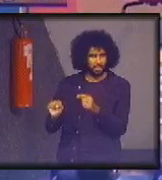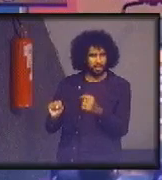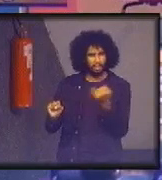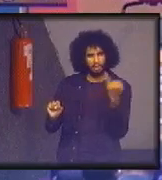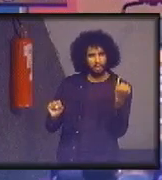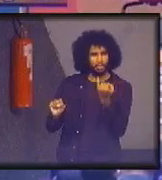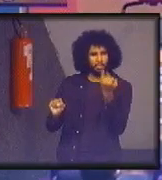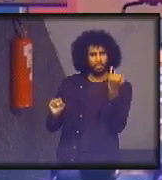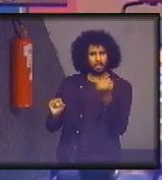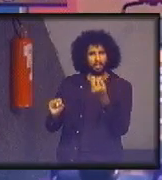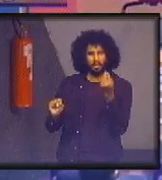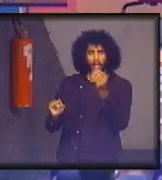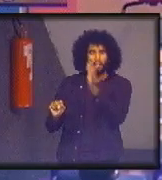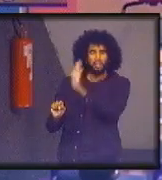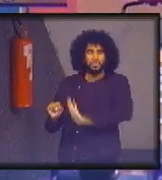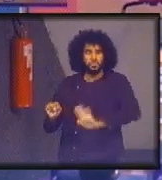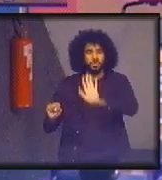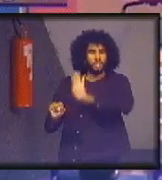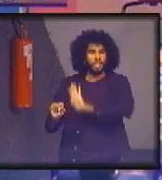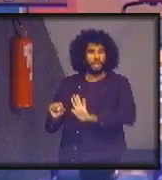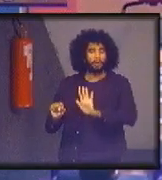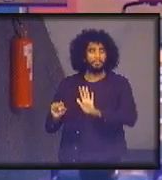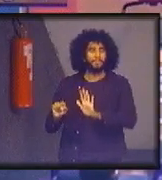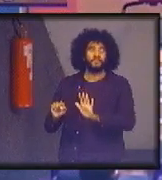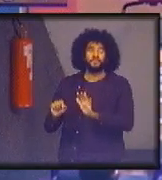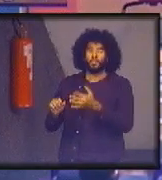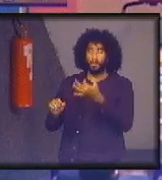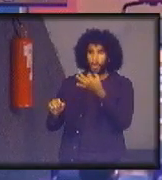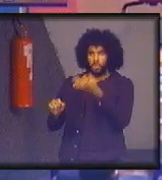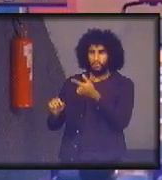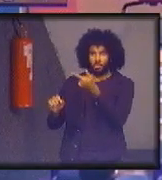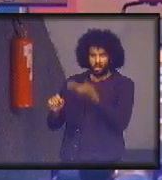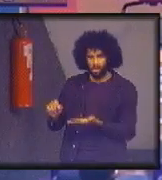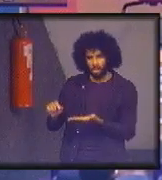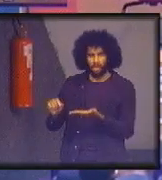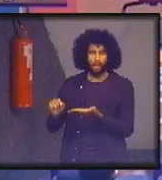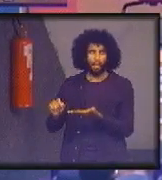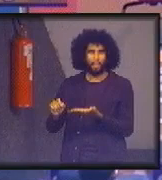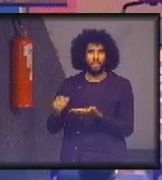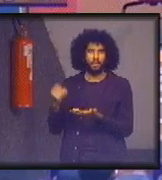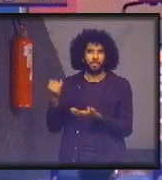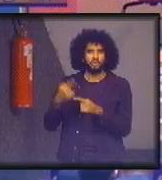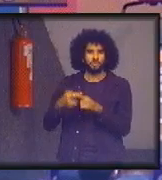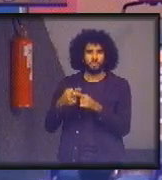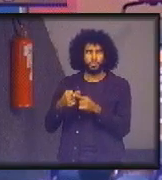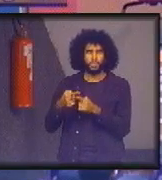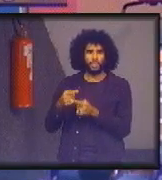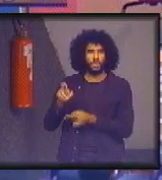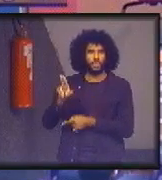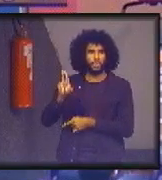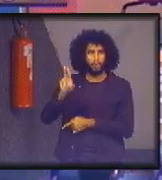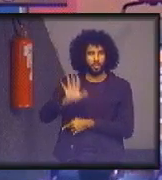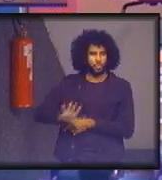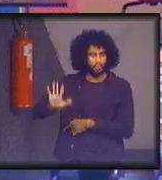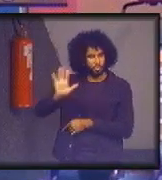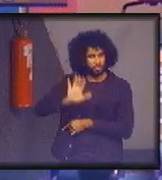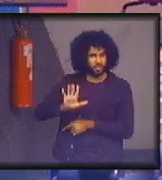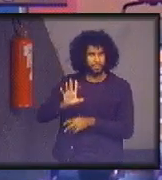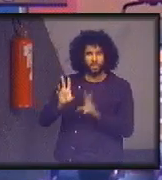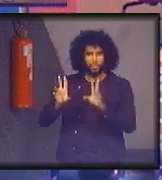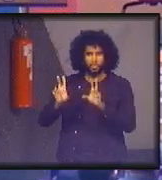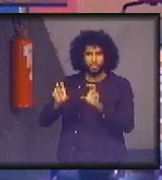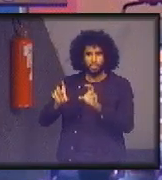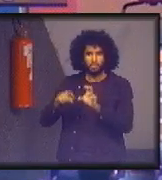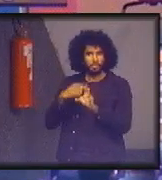de maneira geral? Eu acho que ela tem importância, primeiro, de universalizar no mundo os temas que nós estamos falando